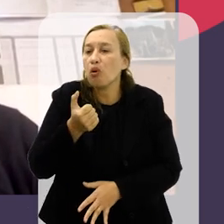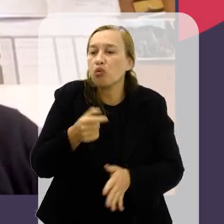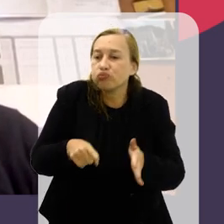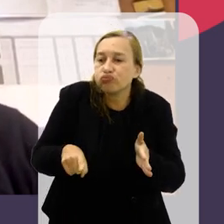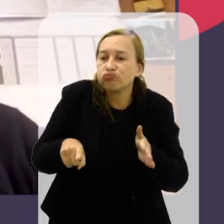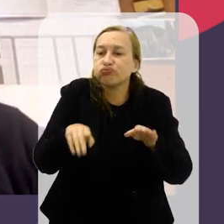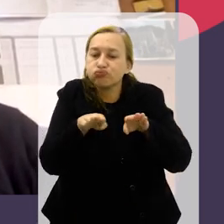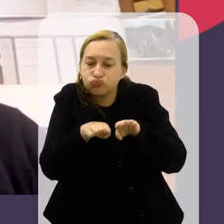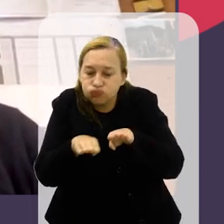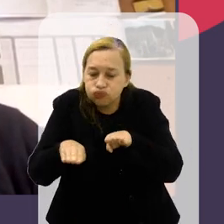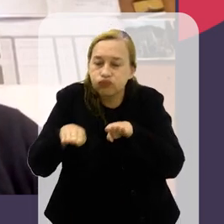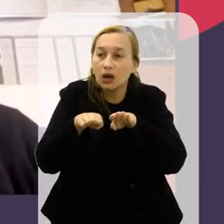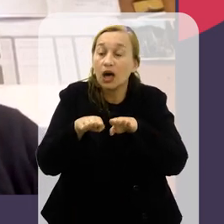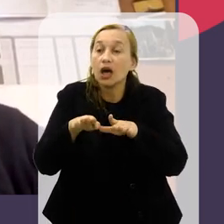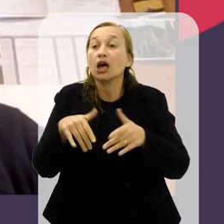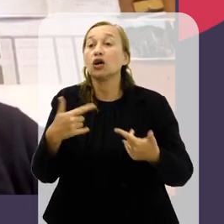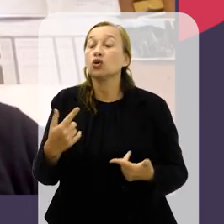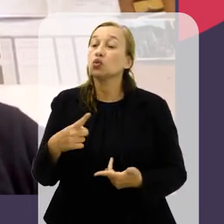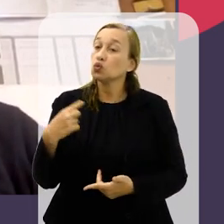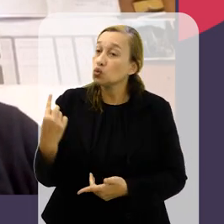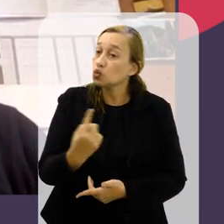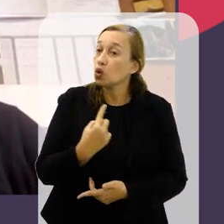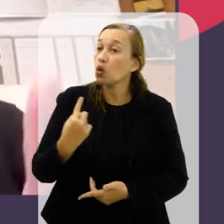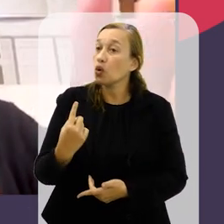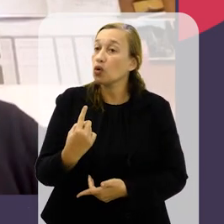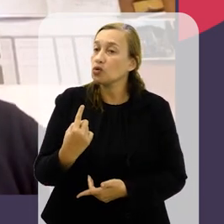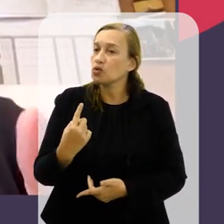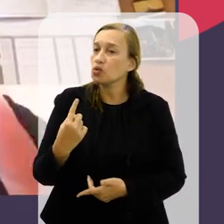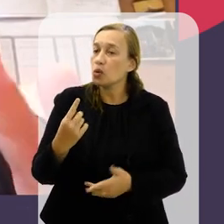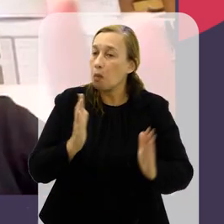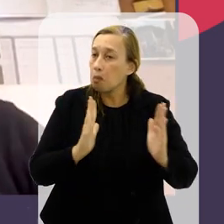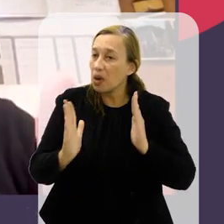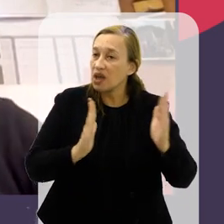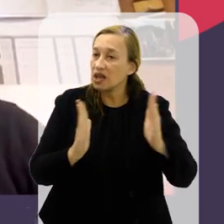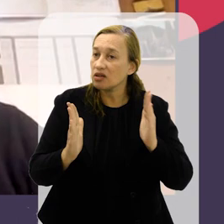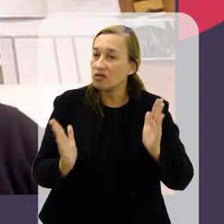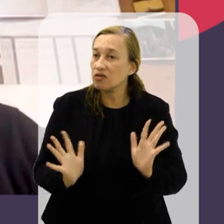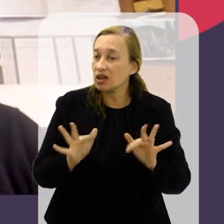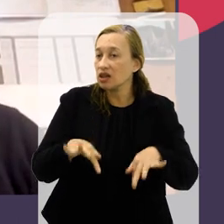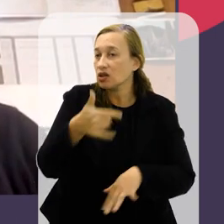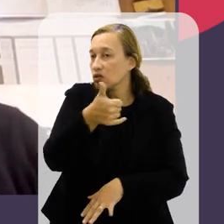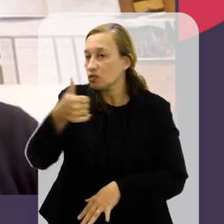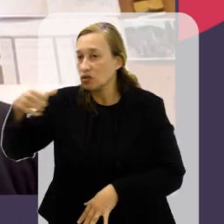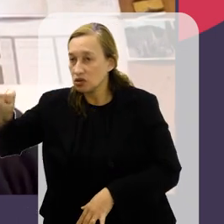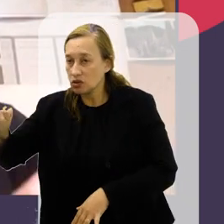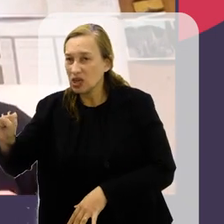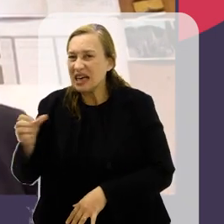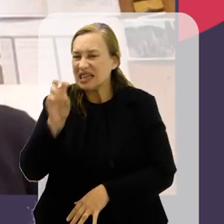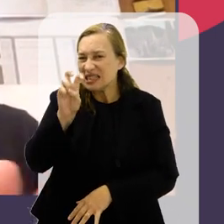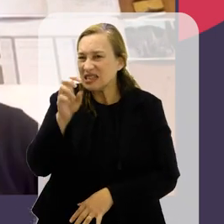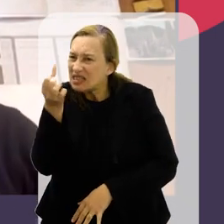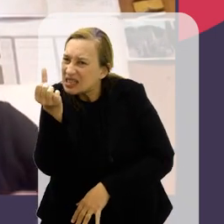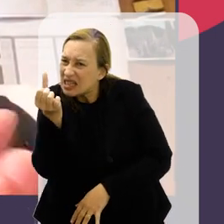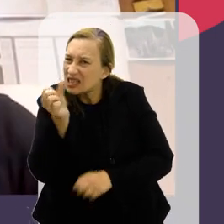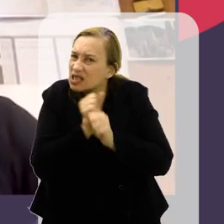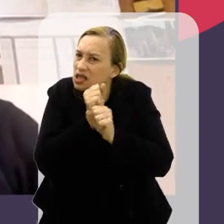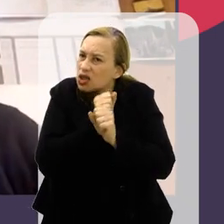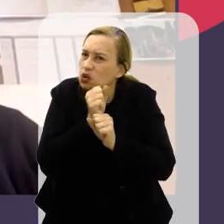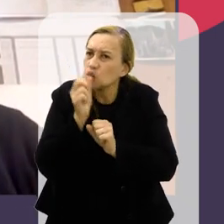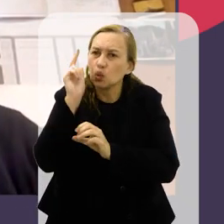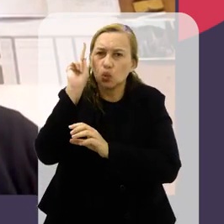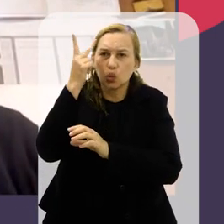descida lá por 2017 e o nosso período encerra em 2018, quer dizer, também tem 5, 6 anos